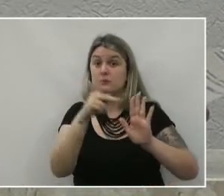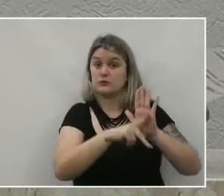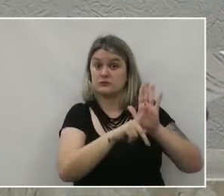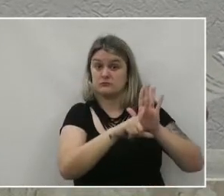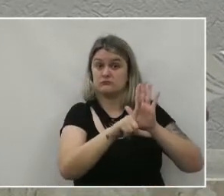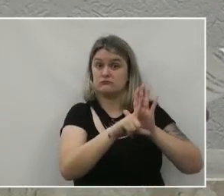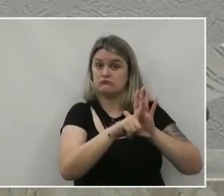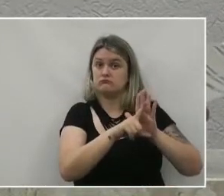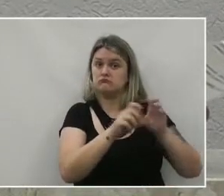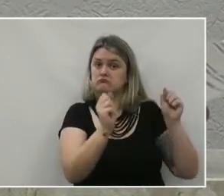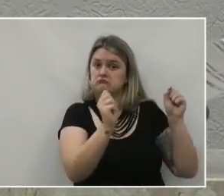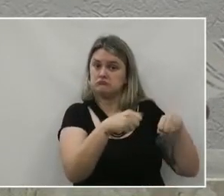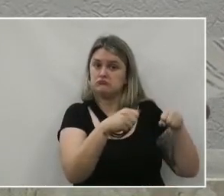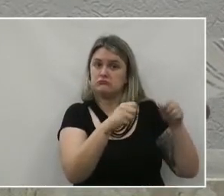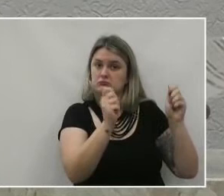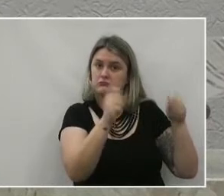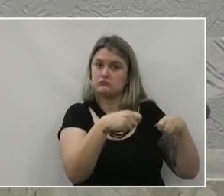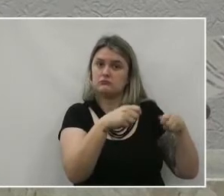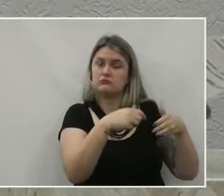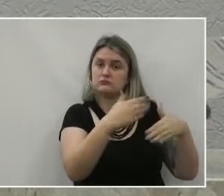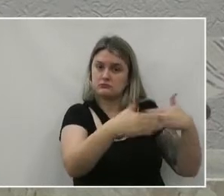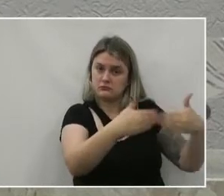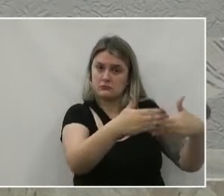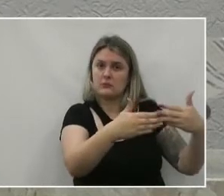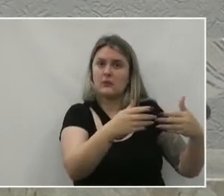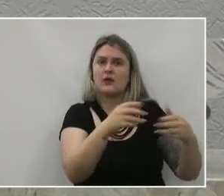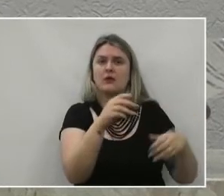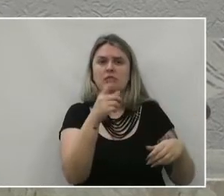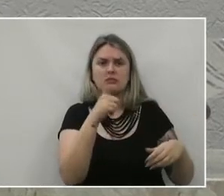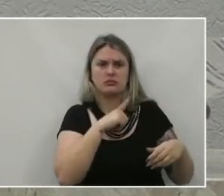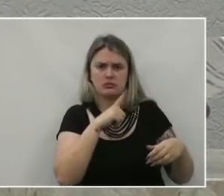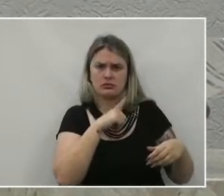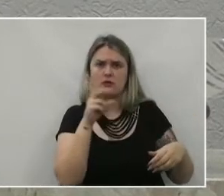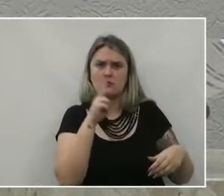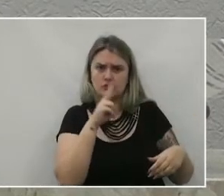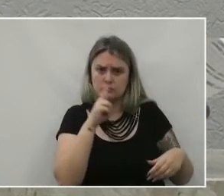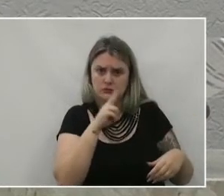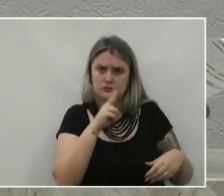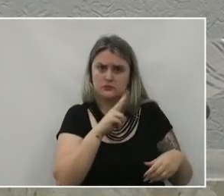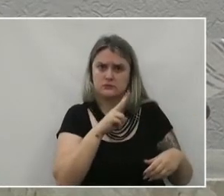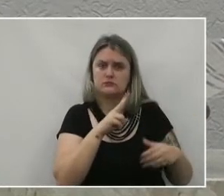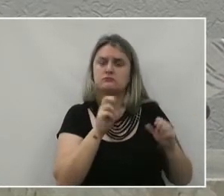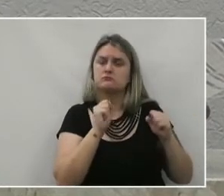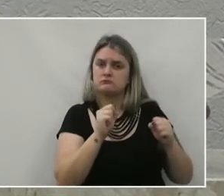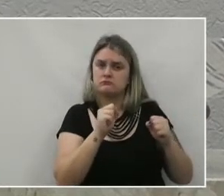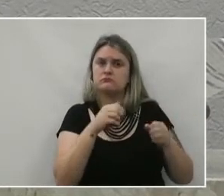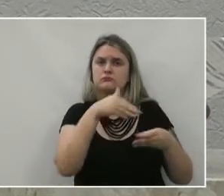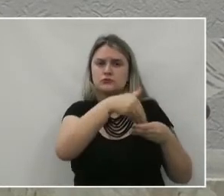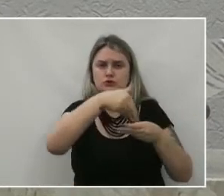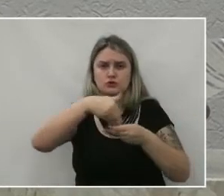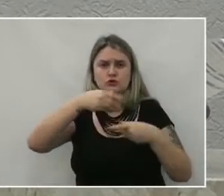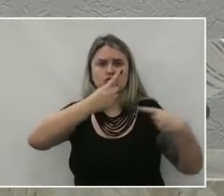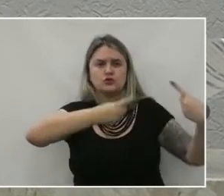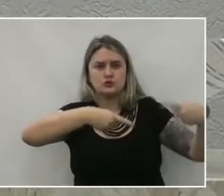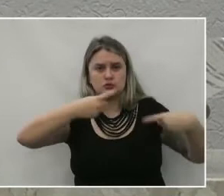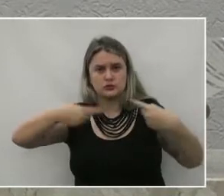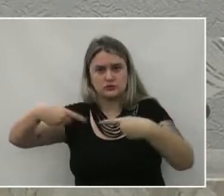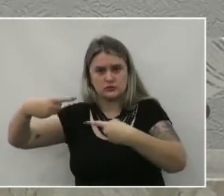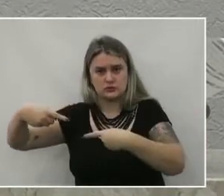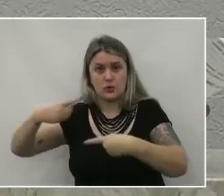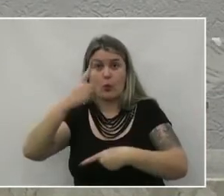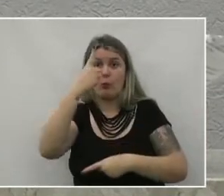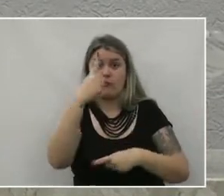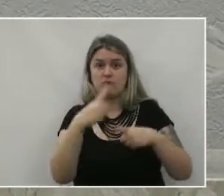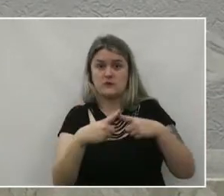é legal e constitucional E visto que encontra-se em regime de urgência, segue para ser discutido em plenário De